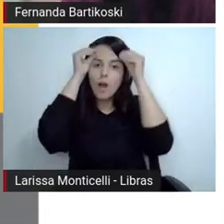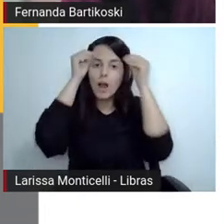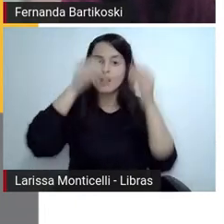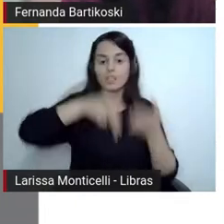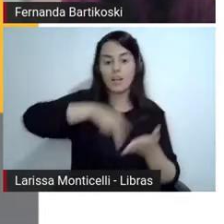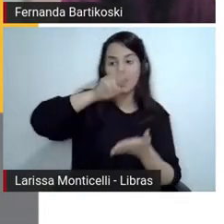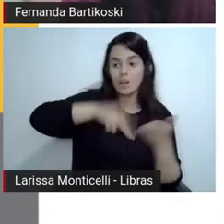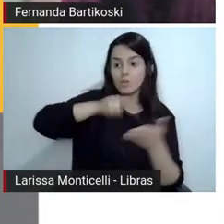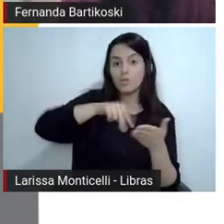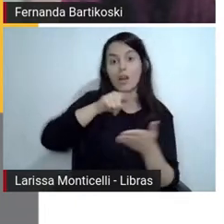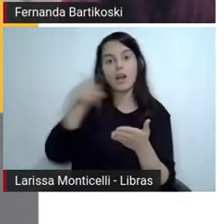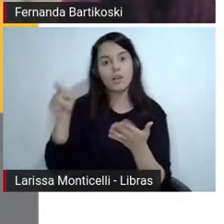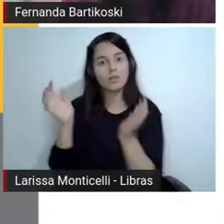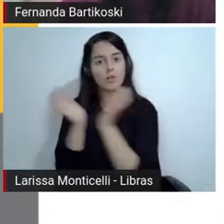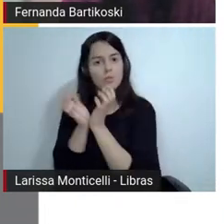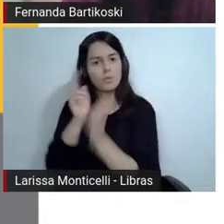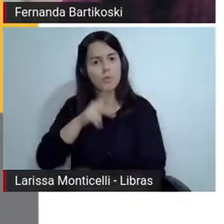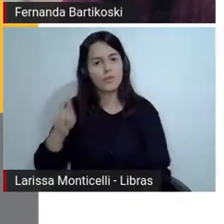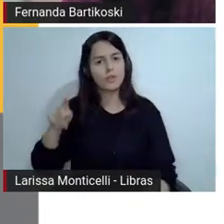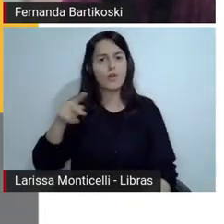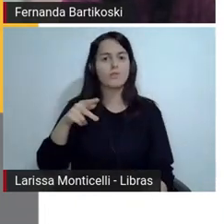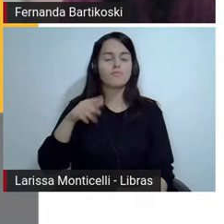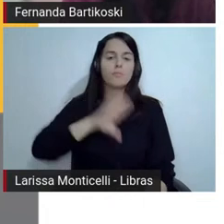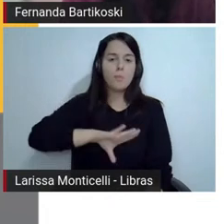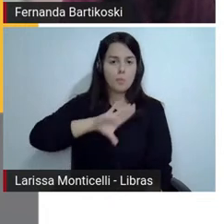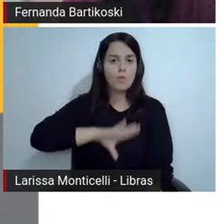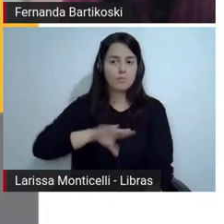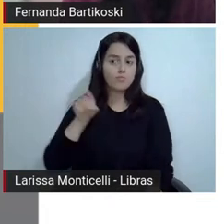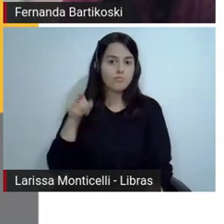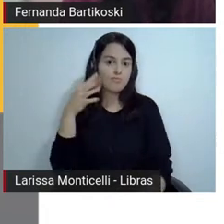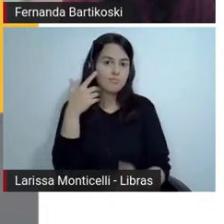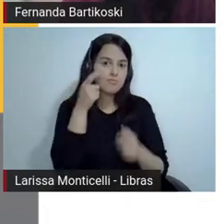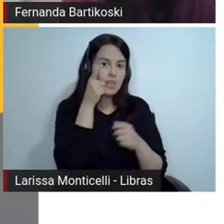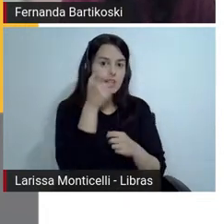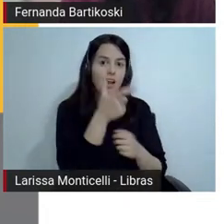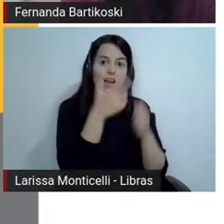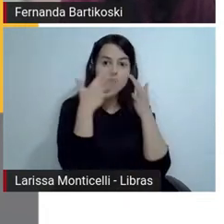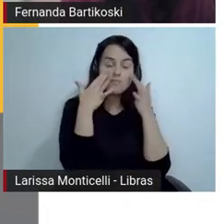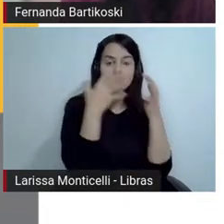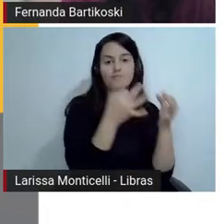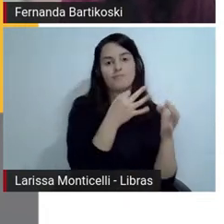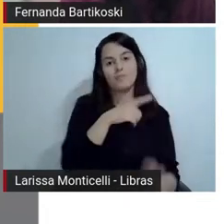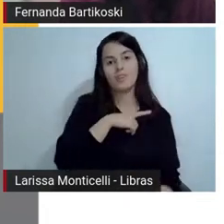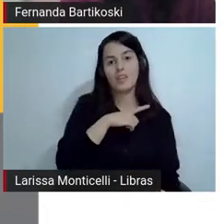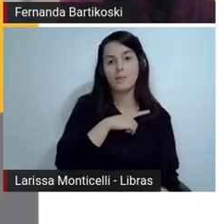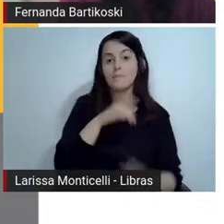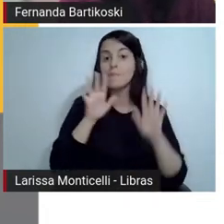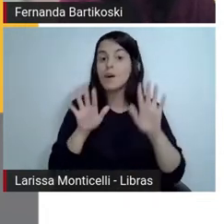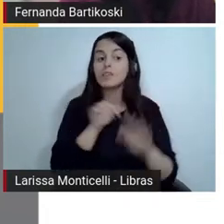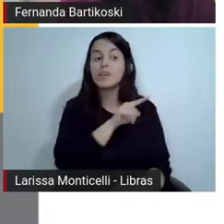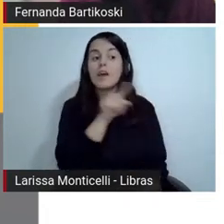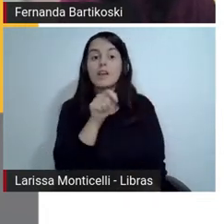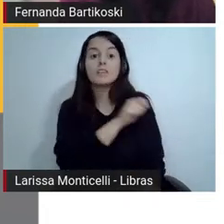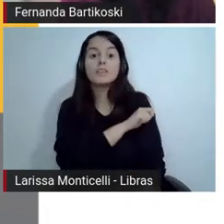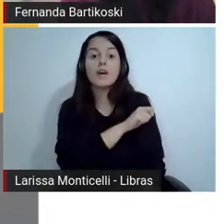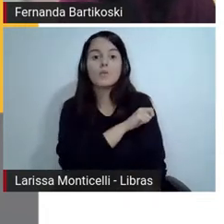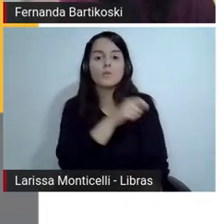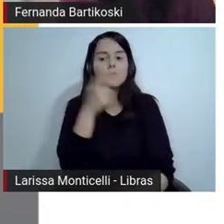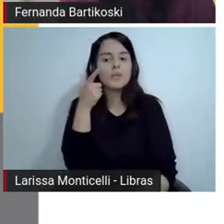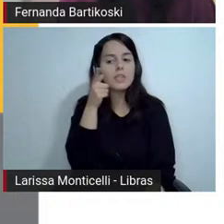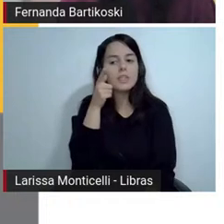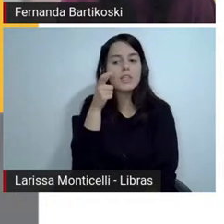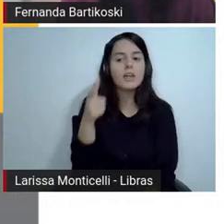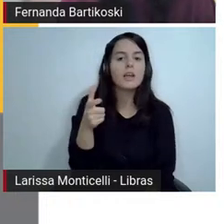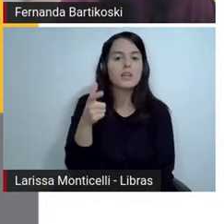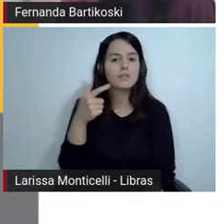gente pode estimular isso com os nossos alunos, acolher os porquês deles. Hoje a gente vai trazer uma sugestão a partir da